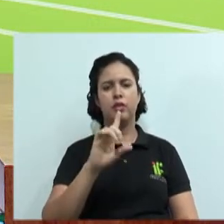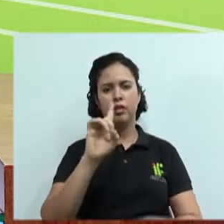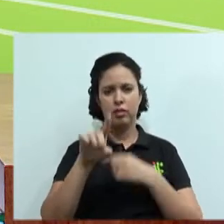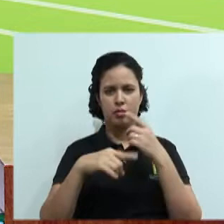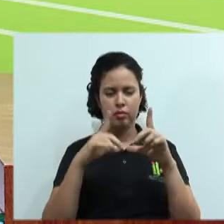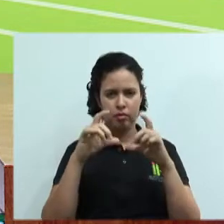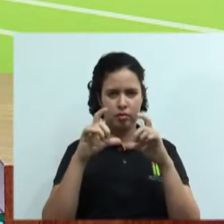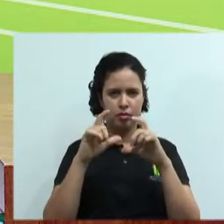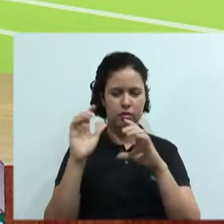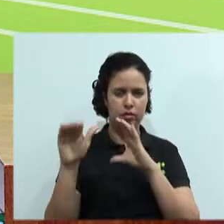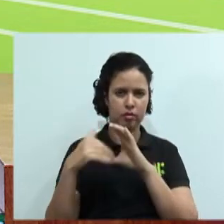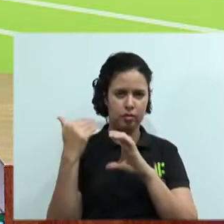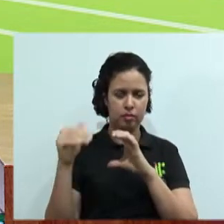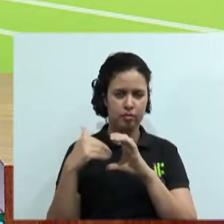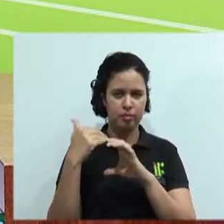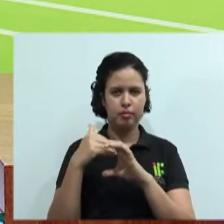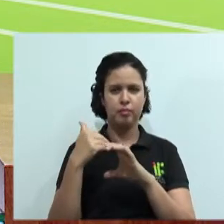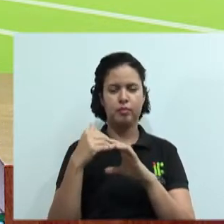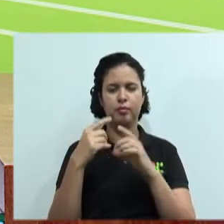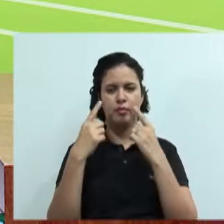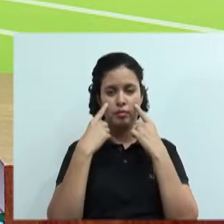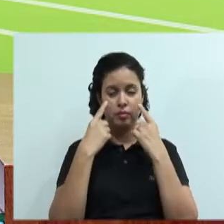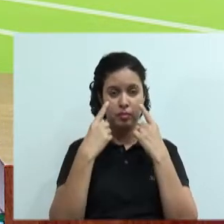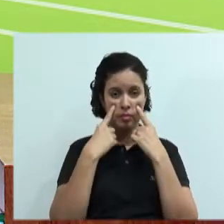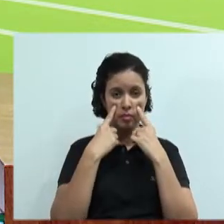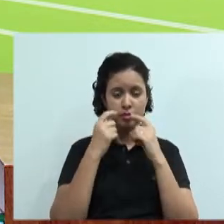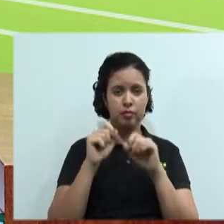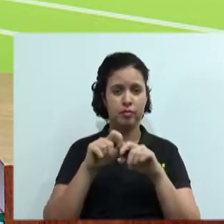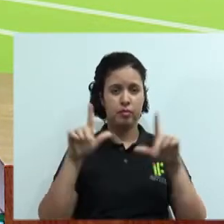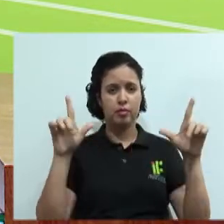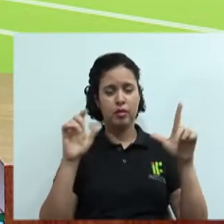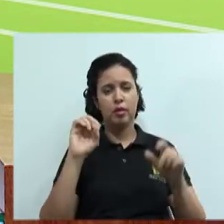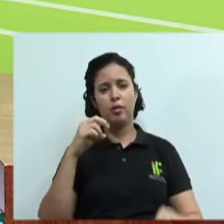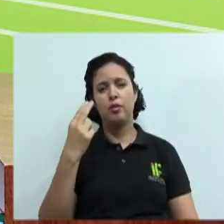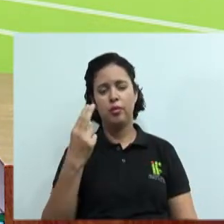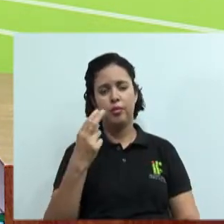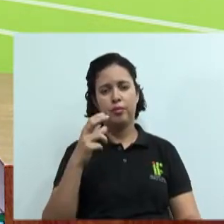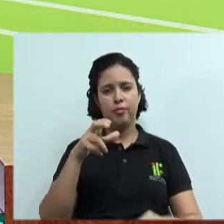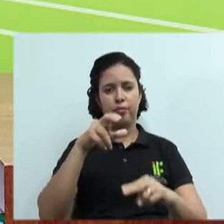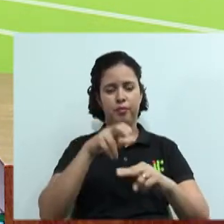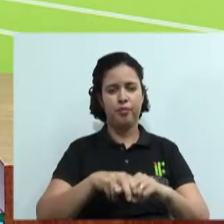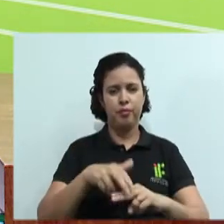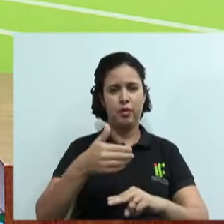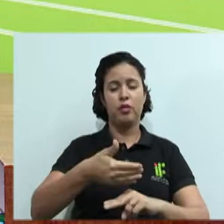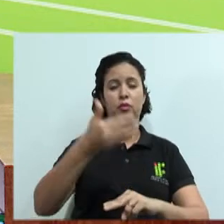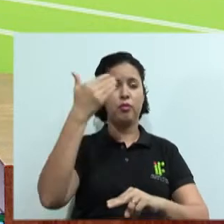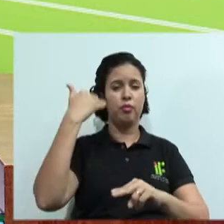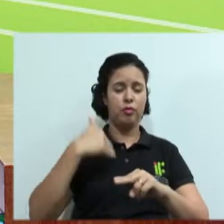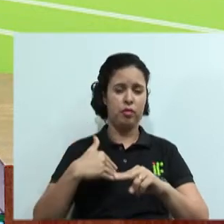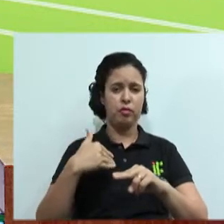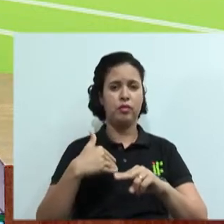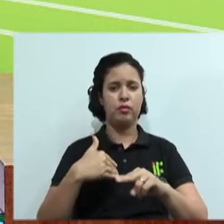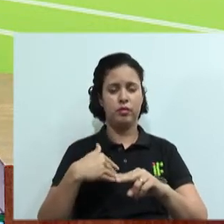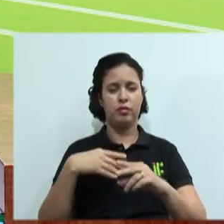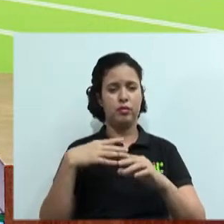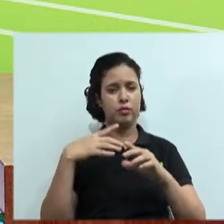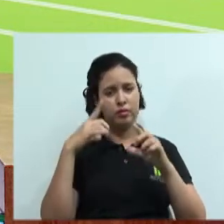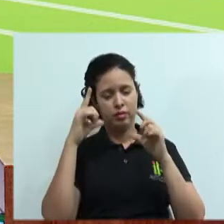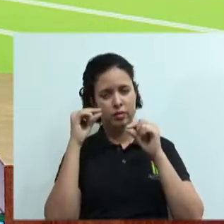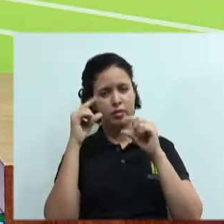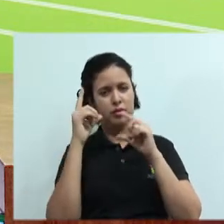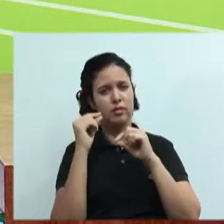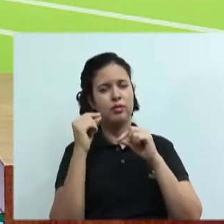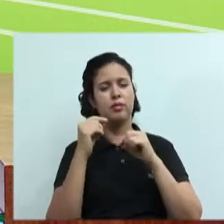fotinha dos alunos aí para ver se eles estão atentos mesmo ou se aquele que está lá no fundão está dormindo. Vamos ficar atentos aí, viu, professora